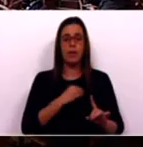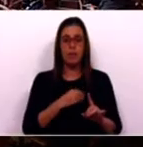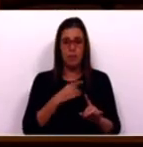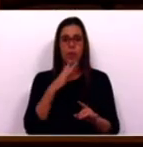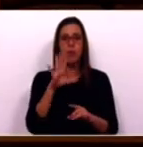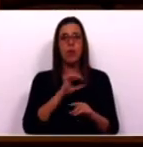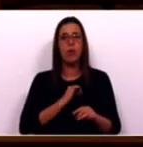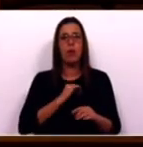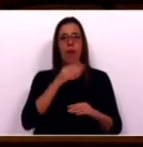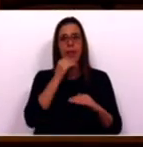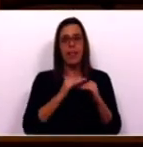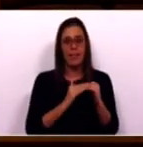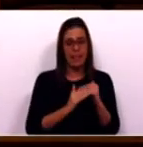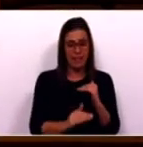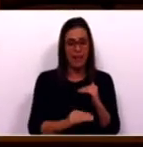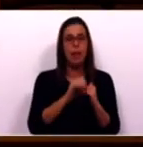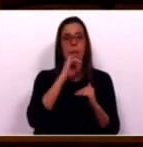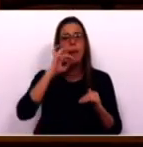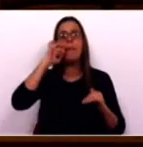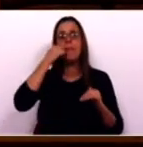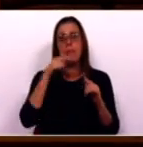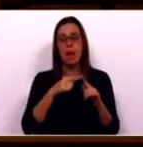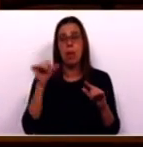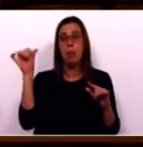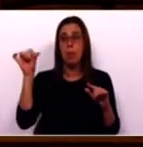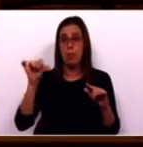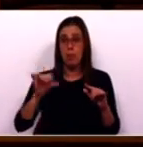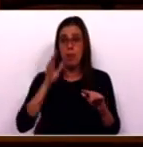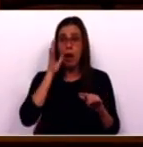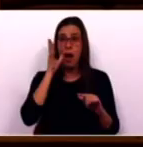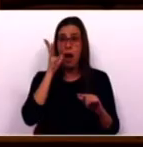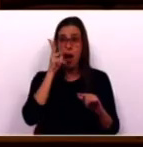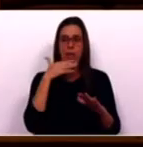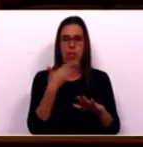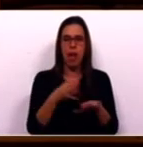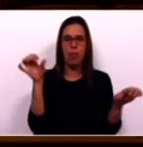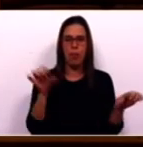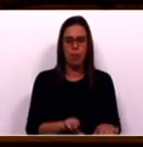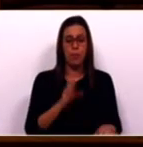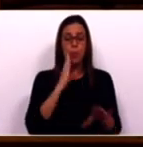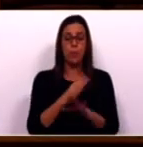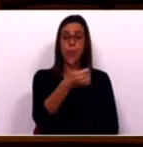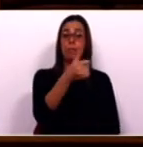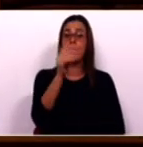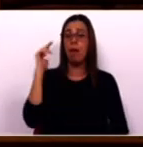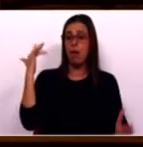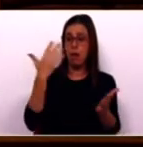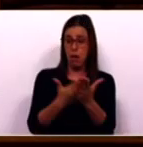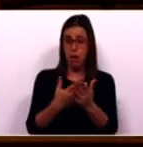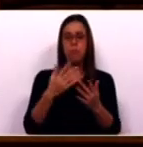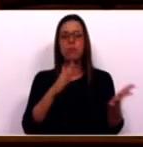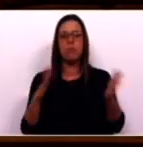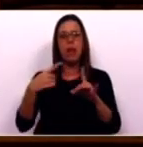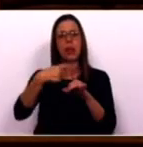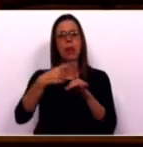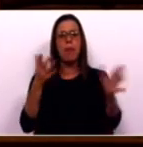dos nossos solos que pode vir a ser afetada pelo agravamento do aquecimento global. Nos últimos 50 anos, a temperatura